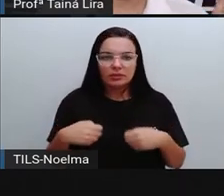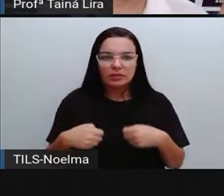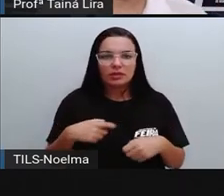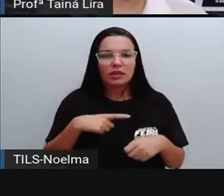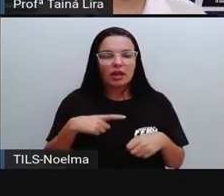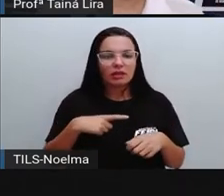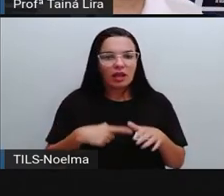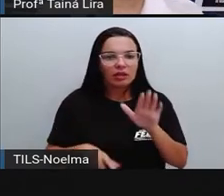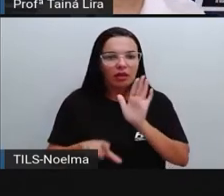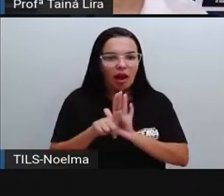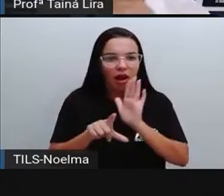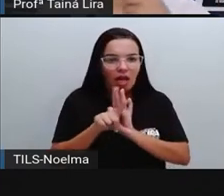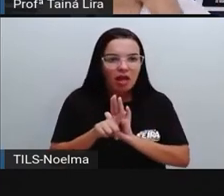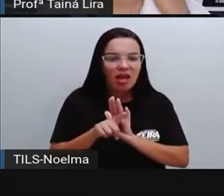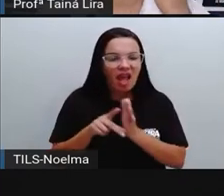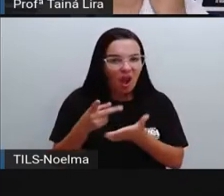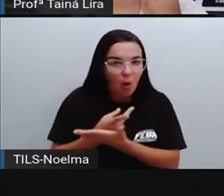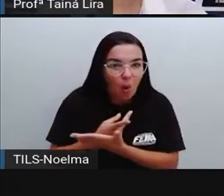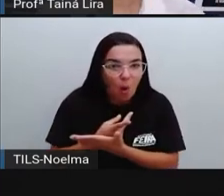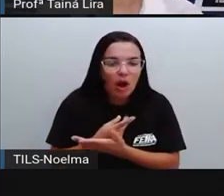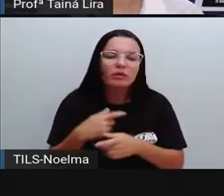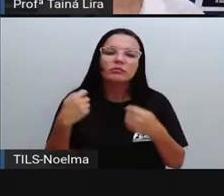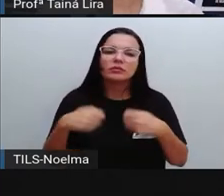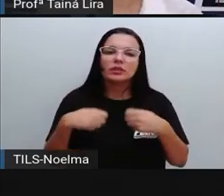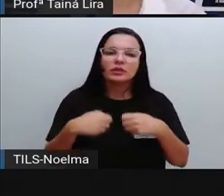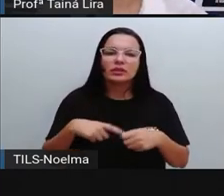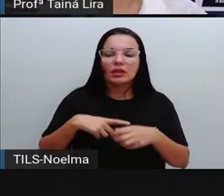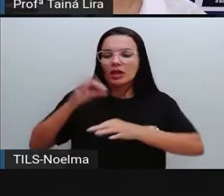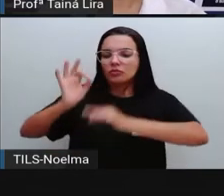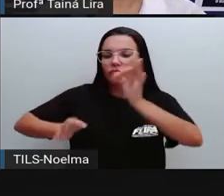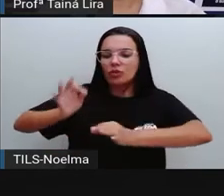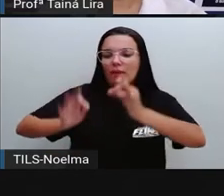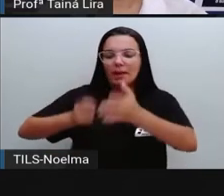é contra a lei, tá? E aí ele sofre, né?